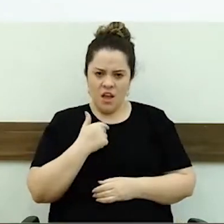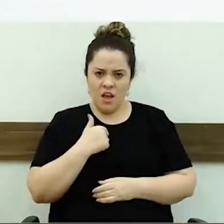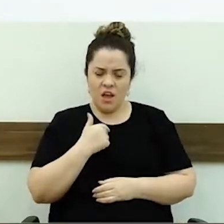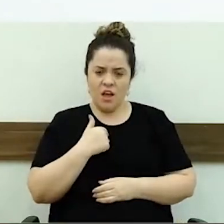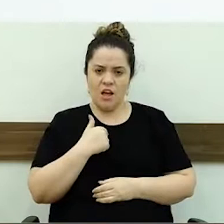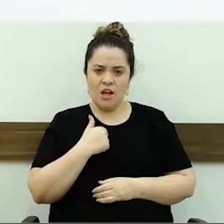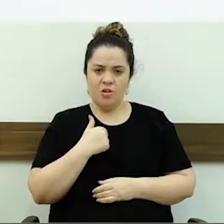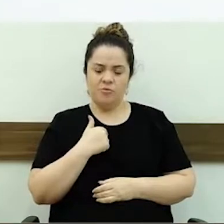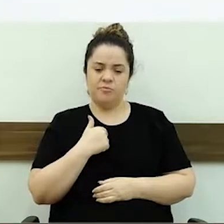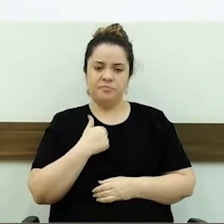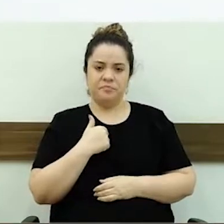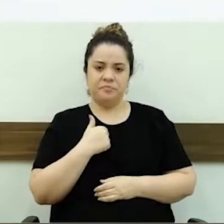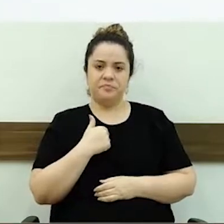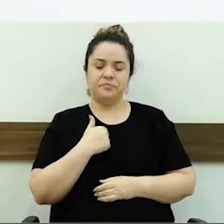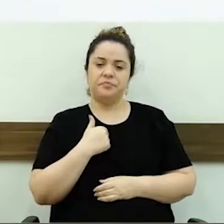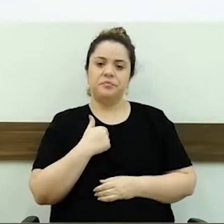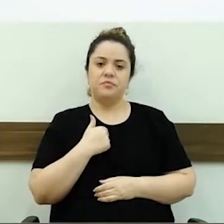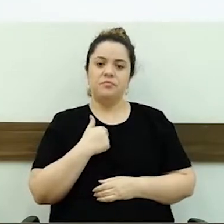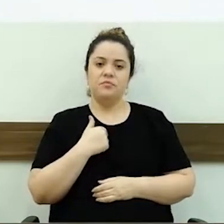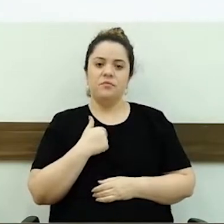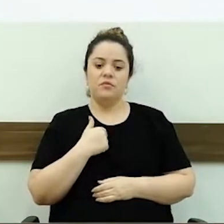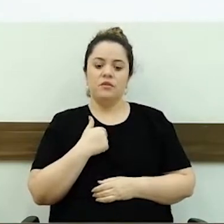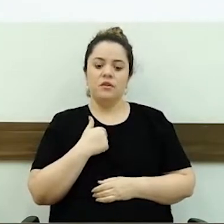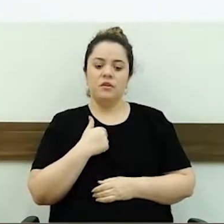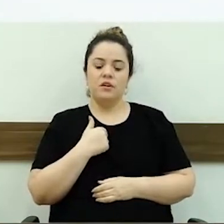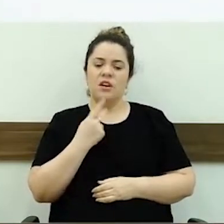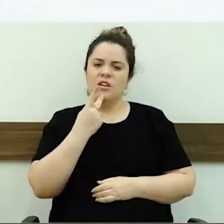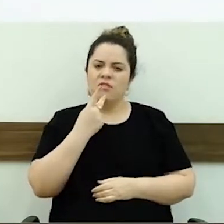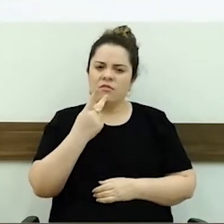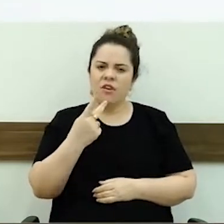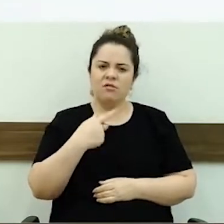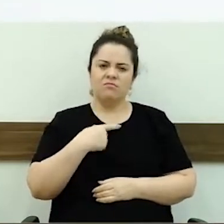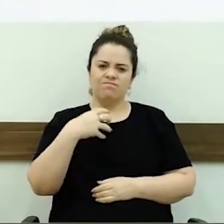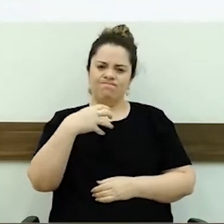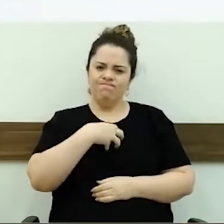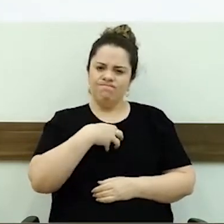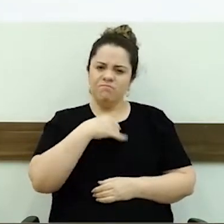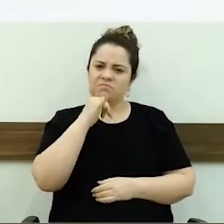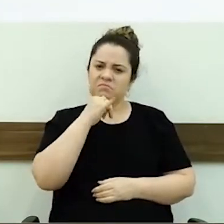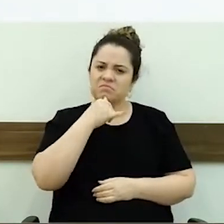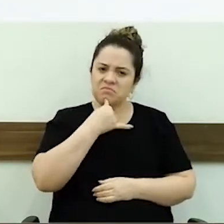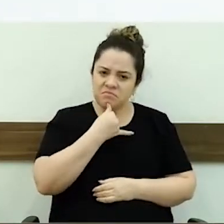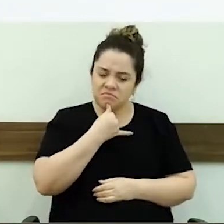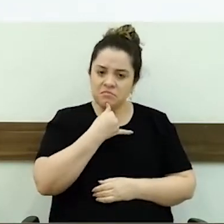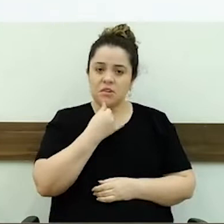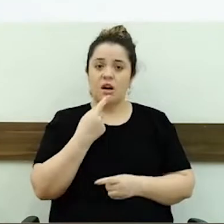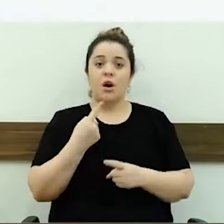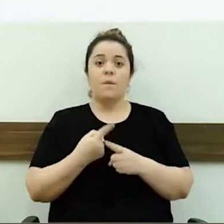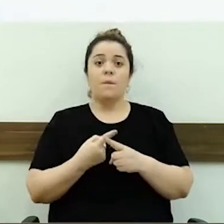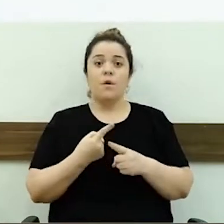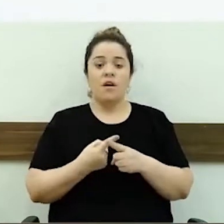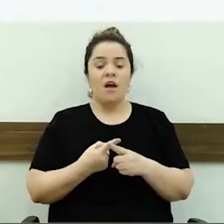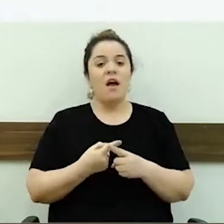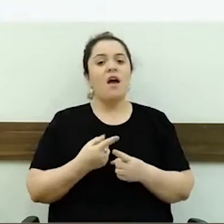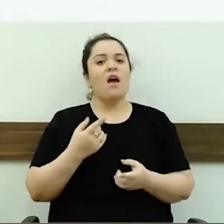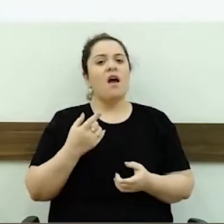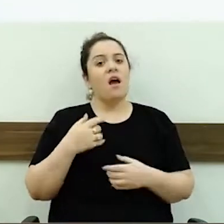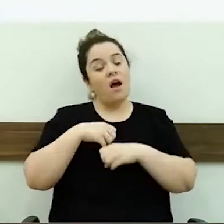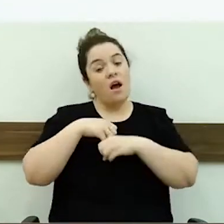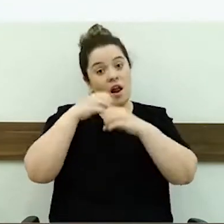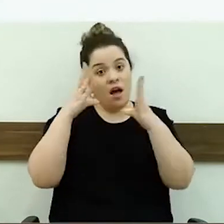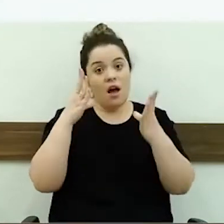uma... Eu falo que eu fico muito triste, porque, assim, é claro que os parques estão